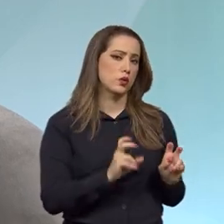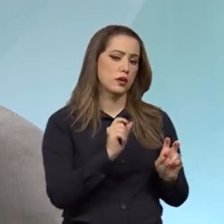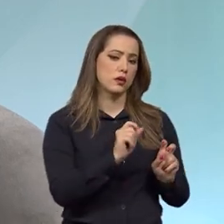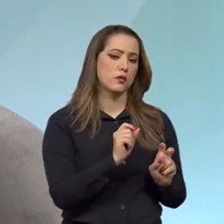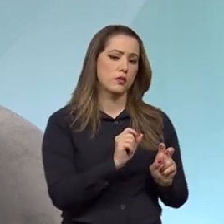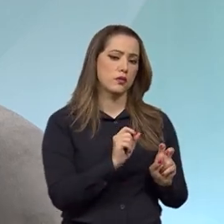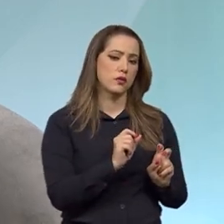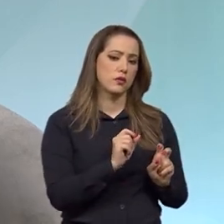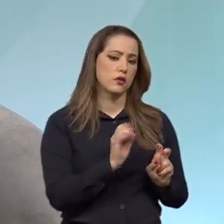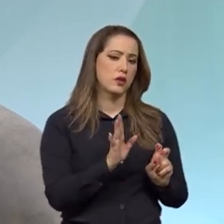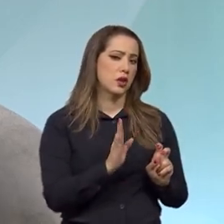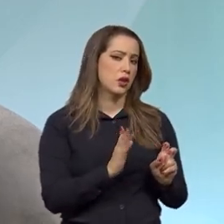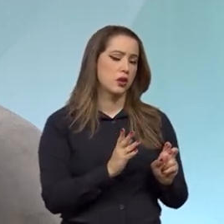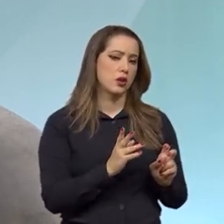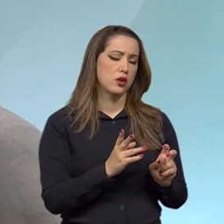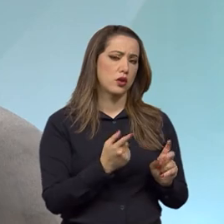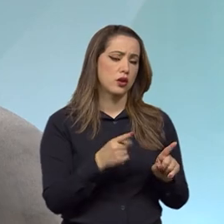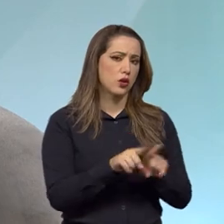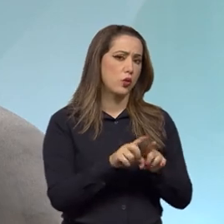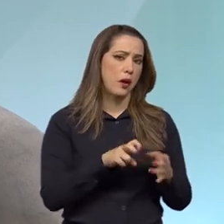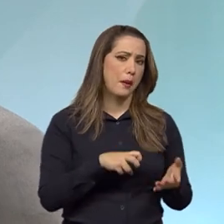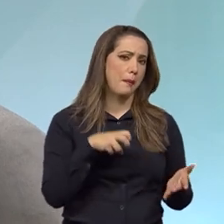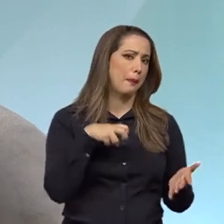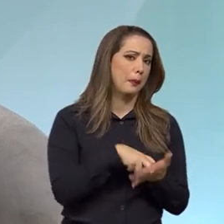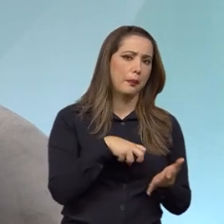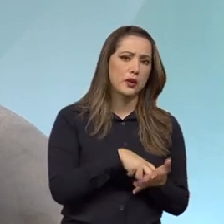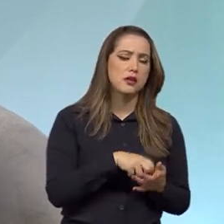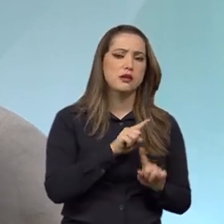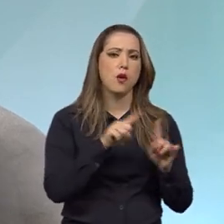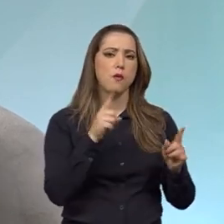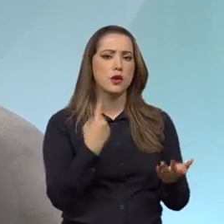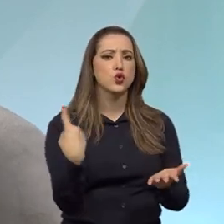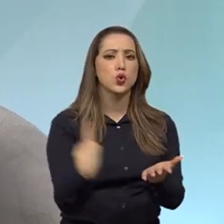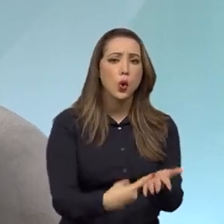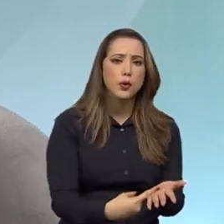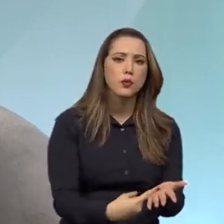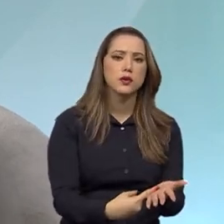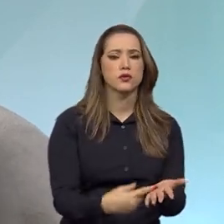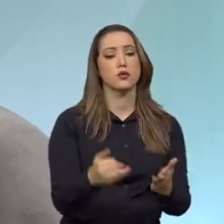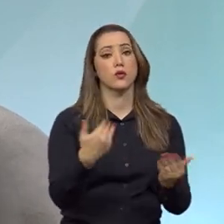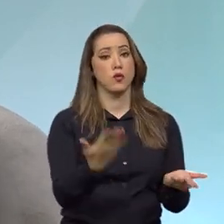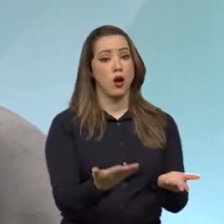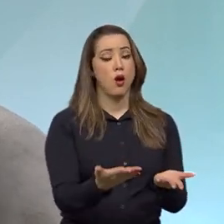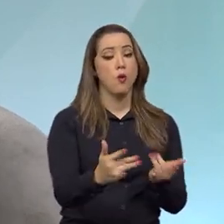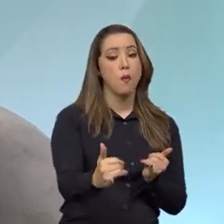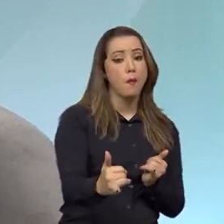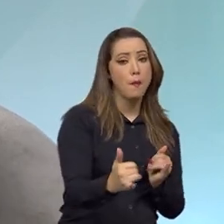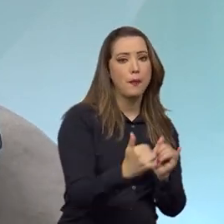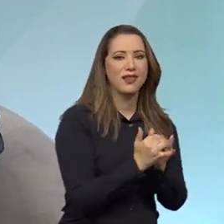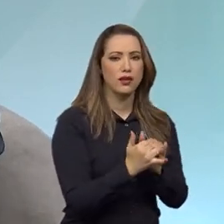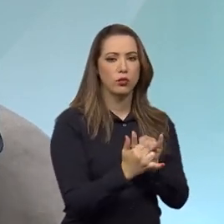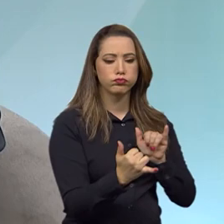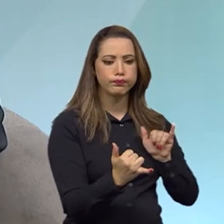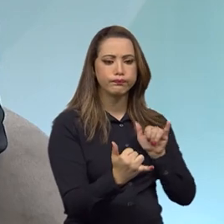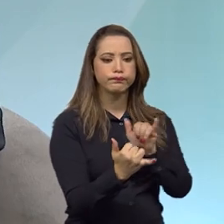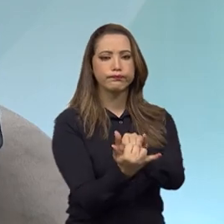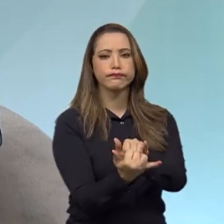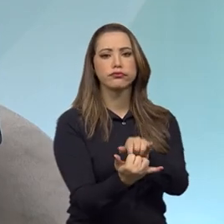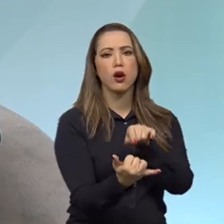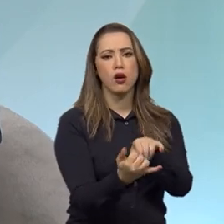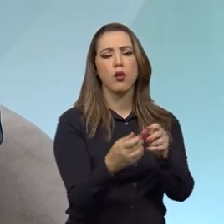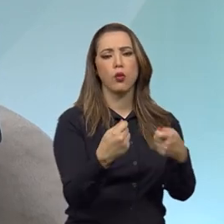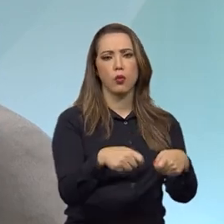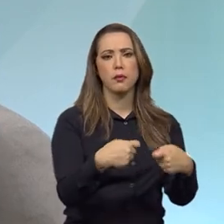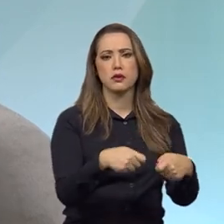não sancionadora, mas sim a pauta de acordo, de conciliação. Traz o direito conciliatório para